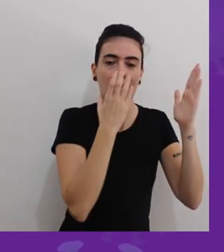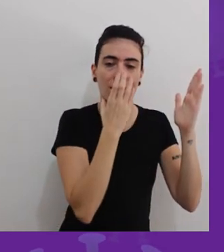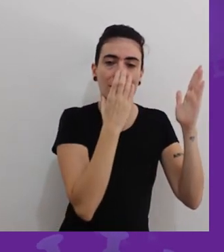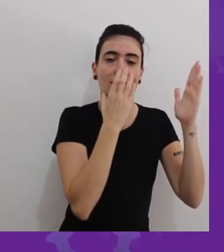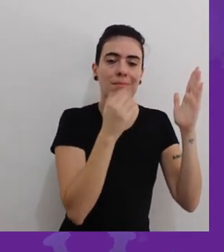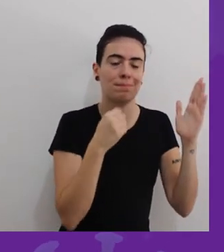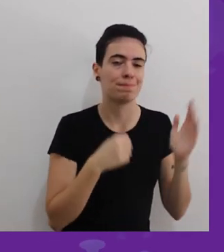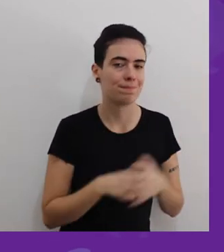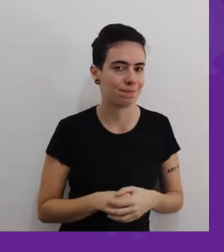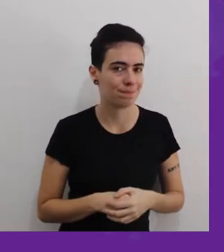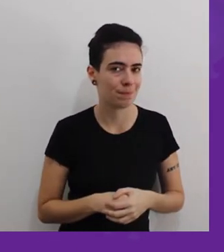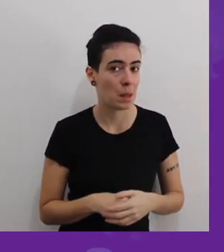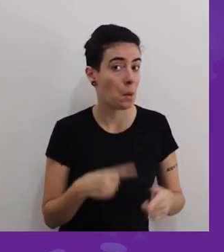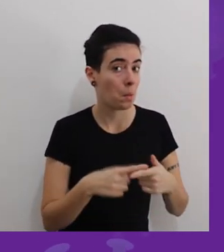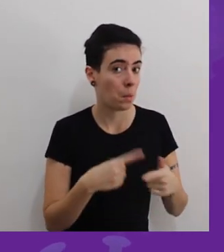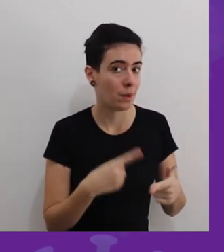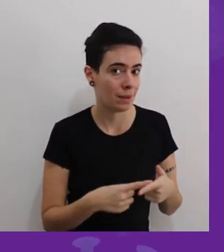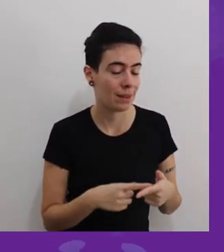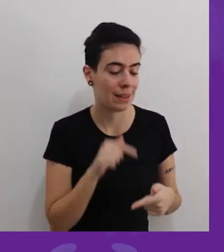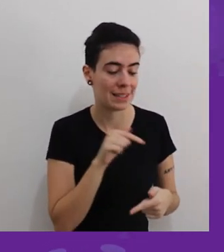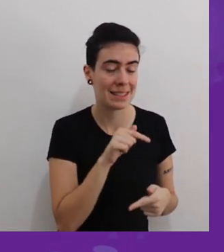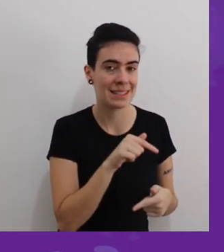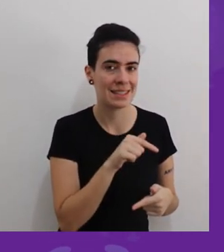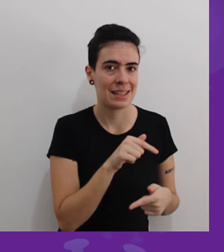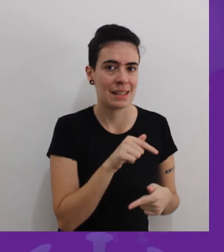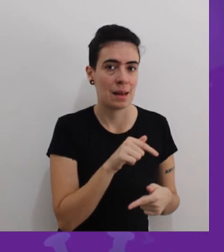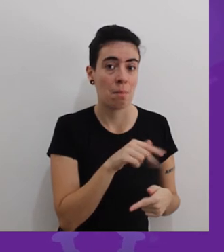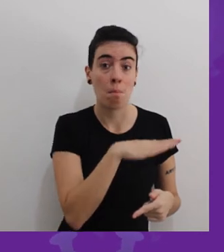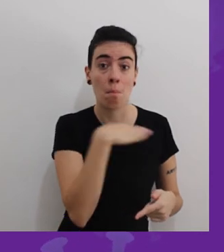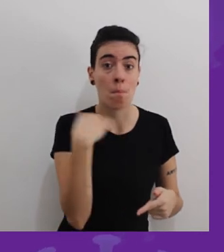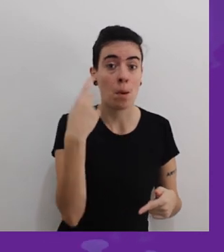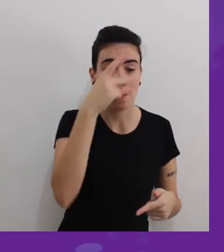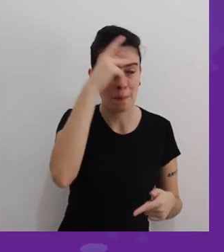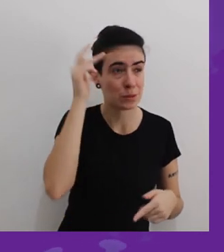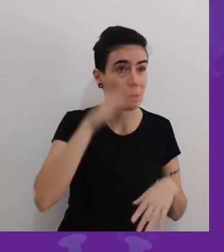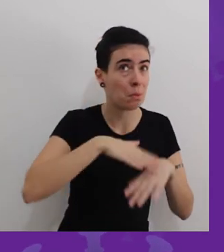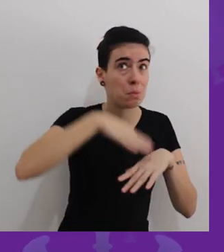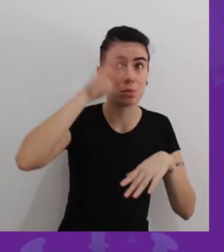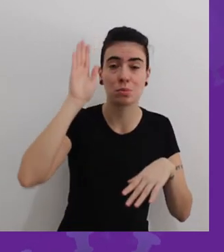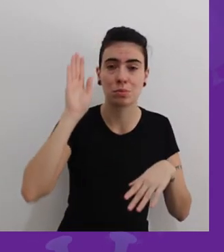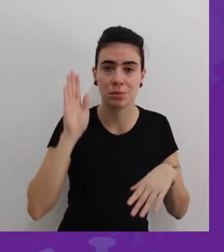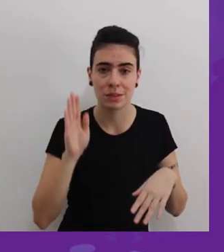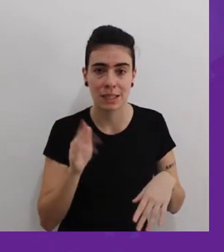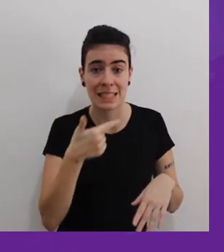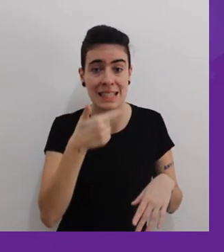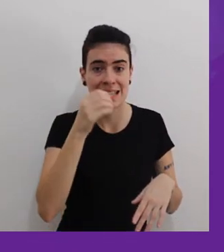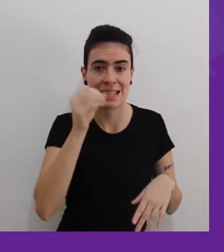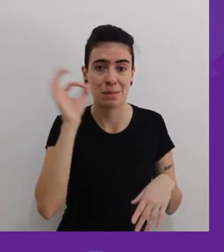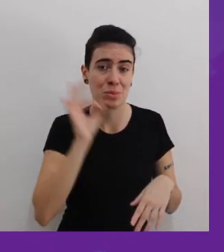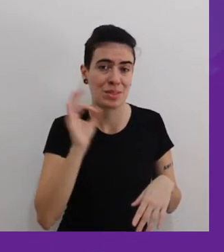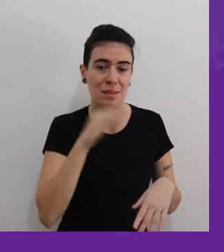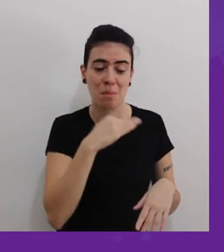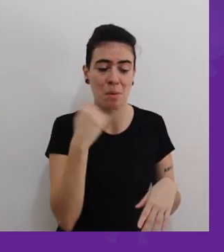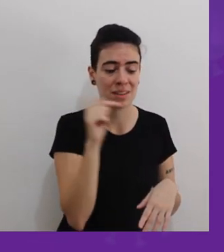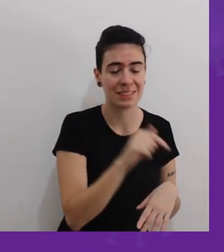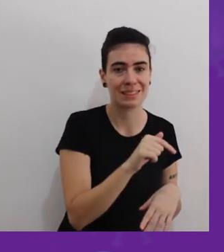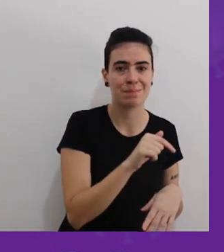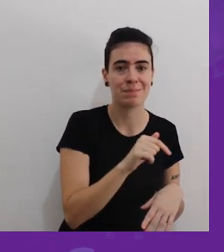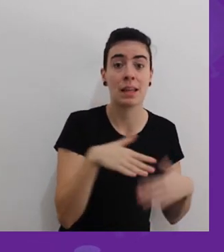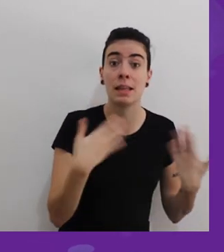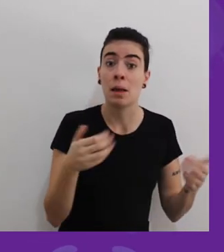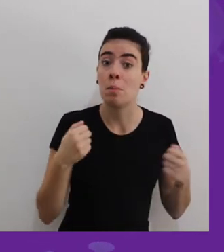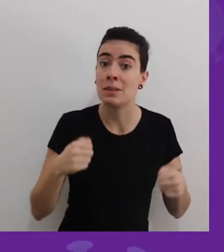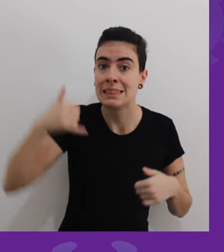se não tem no sistema público, tem no país. E o país, então, tem que usar aquilo que tem dentro dele, independente de ser